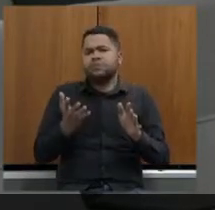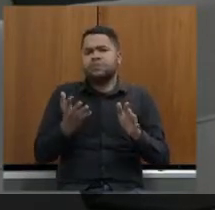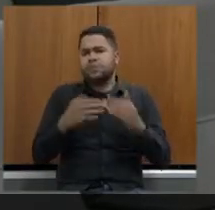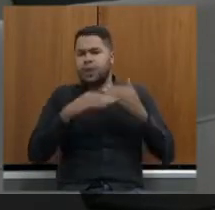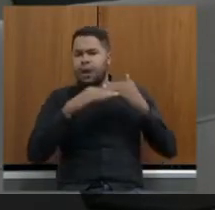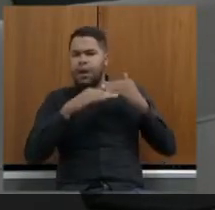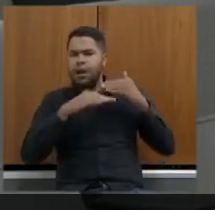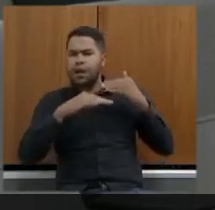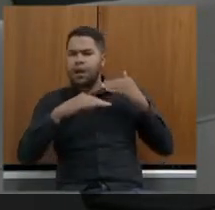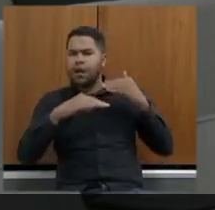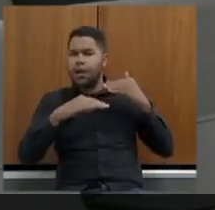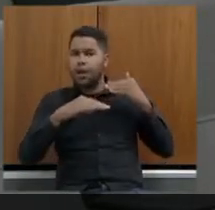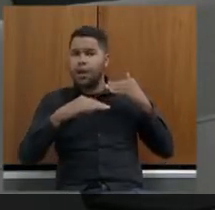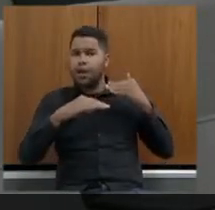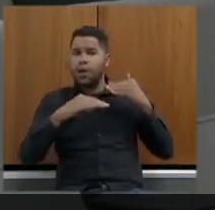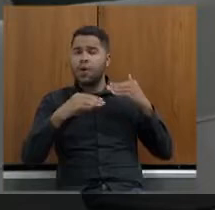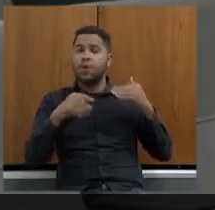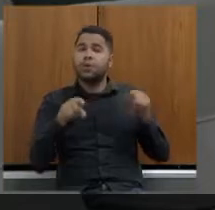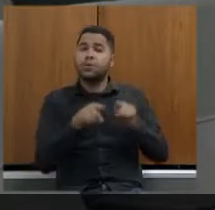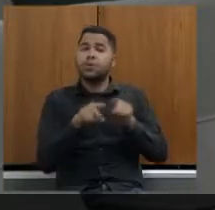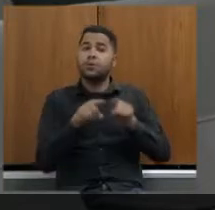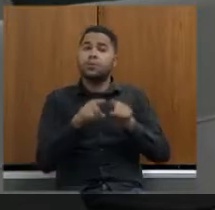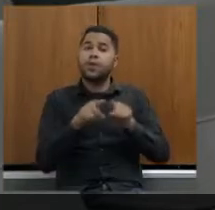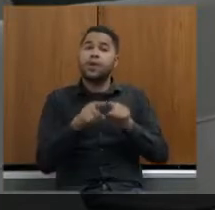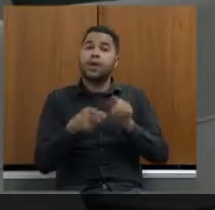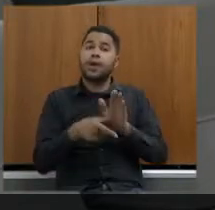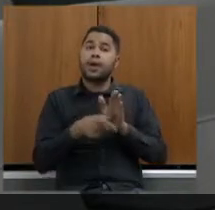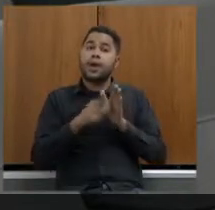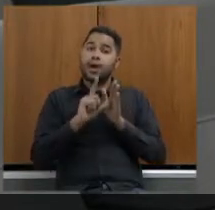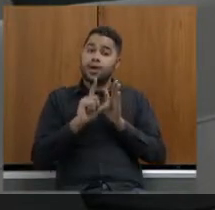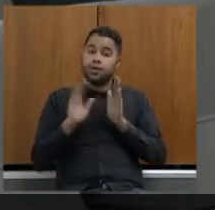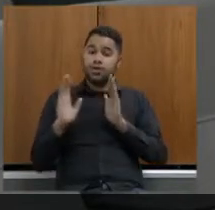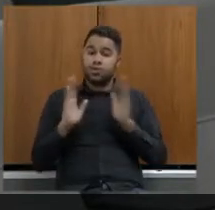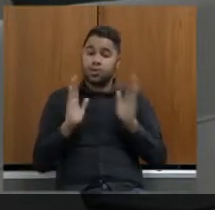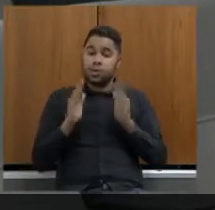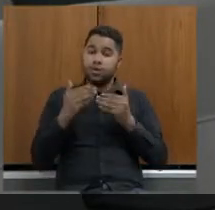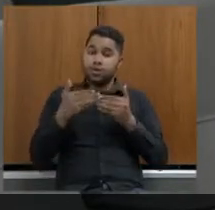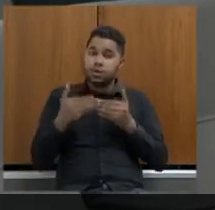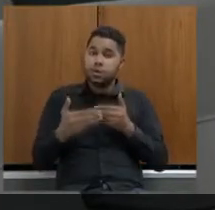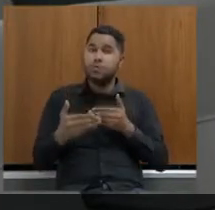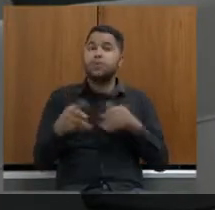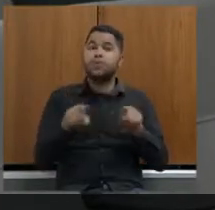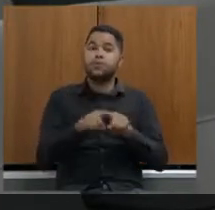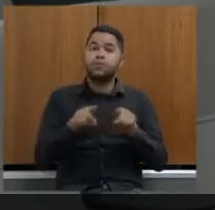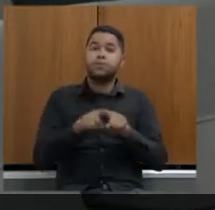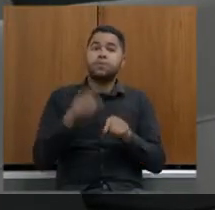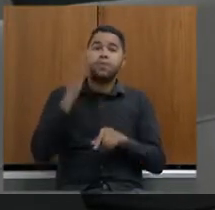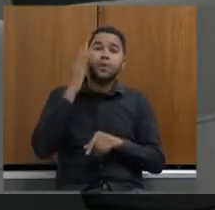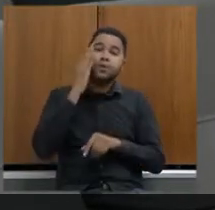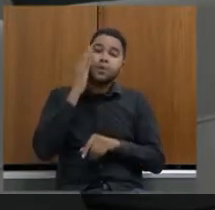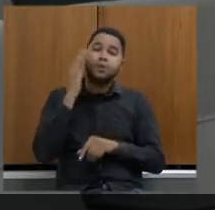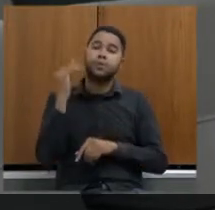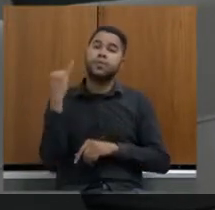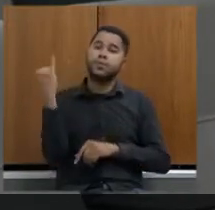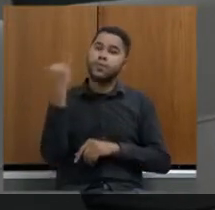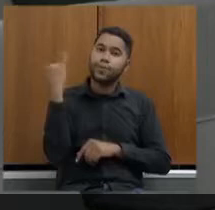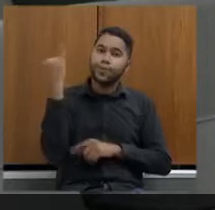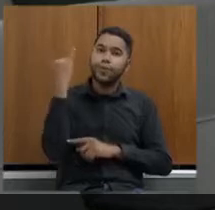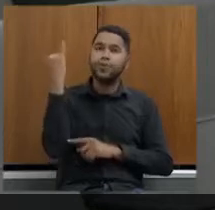pavimentação asfáltica antes durante e depois de todo esse processo porque entendemos a importância